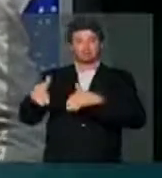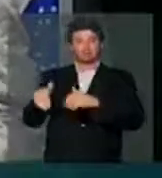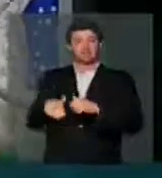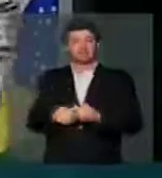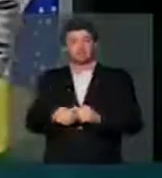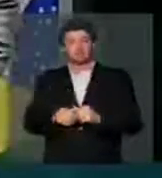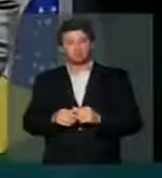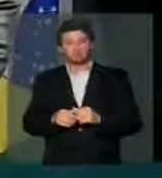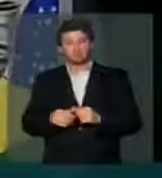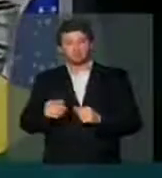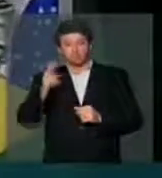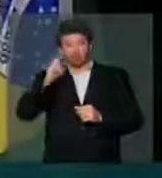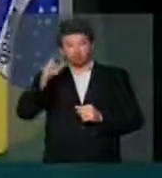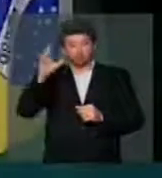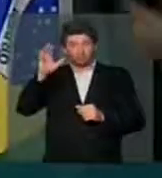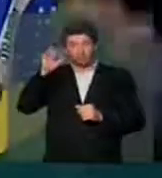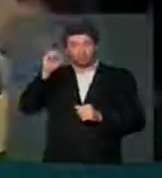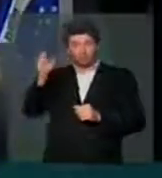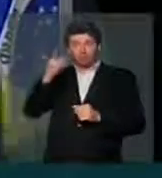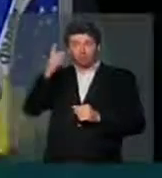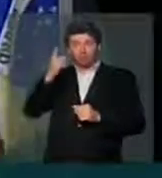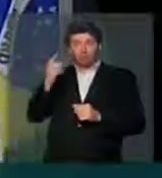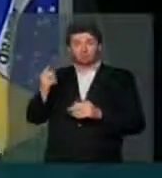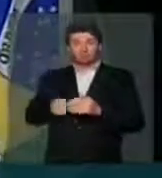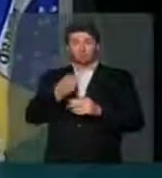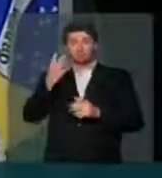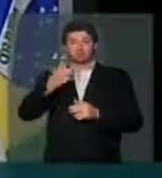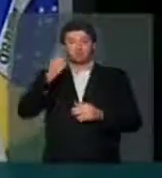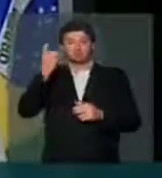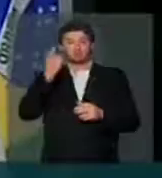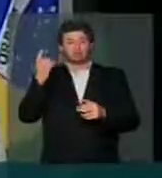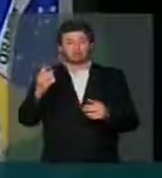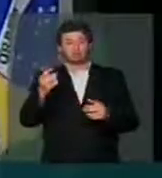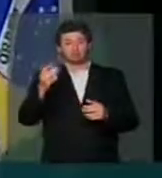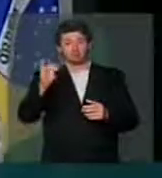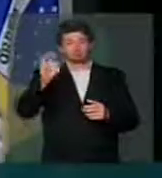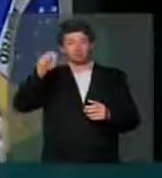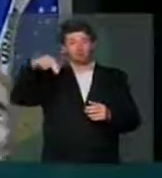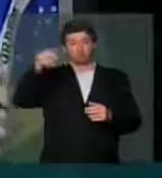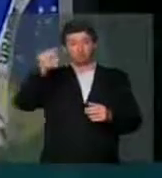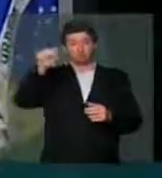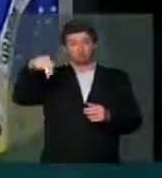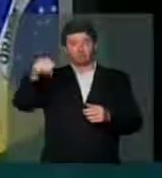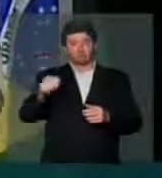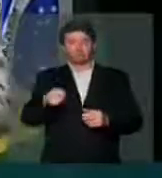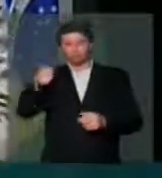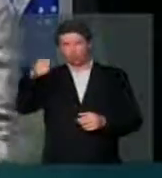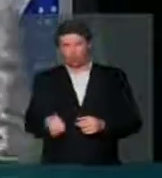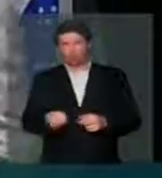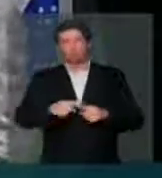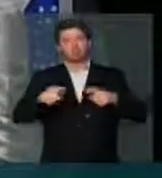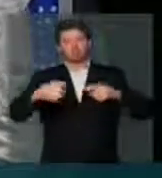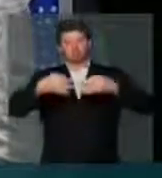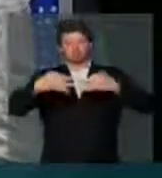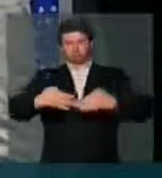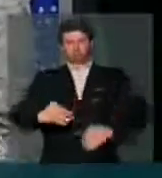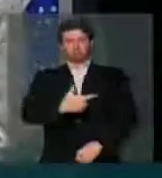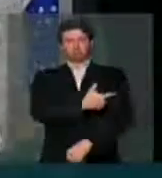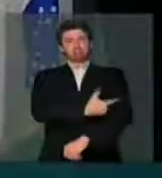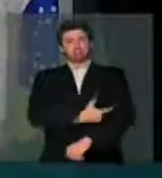eu vi logo agora a pouco um discurso do deputado Fontana duro mas elegante